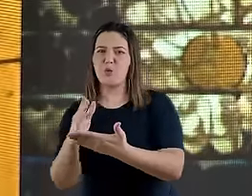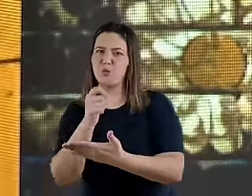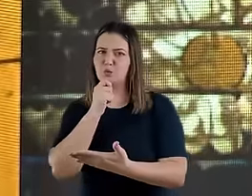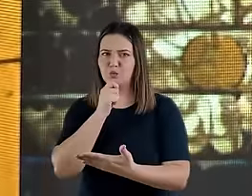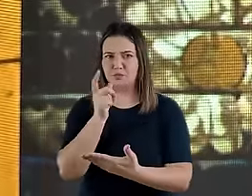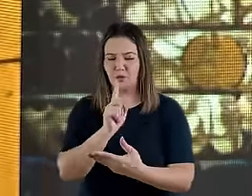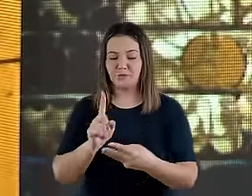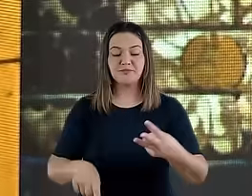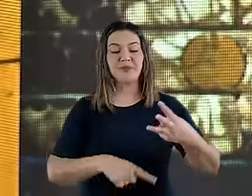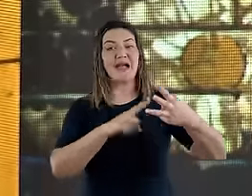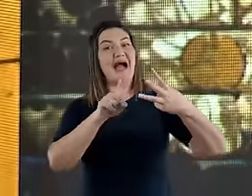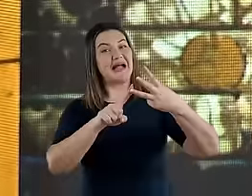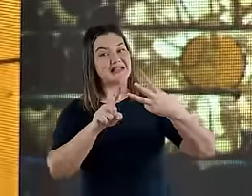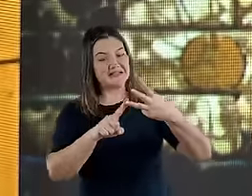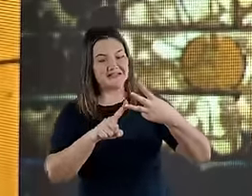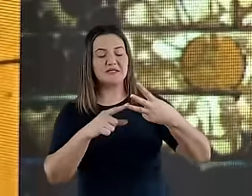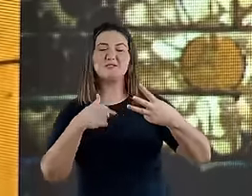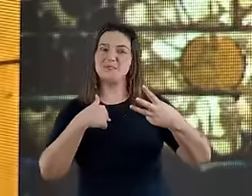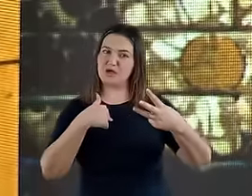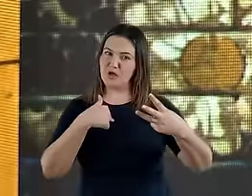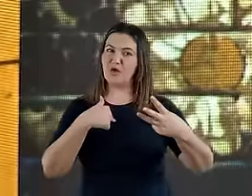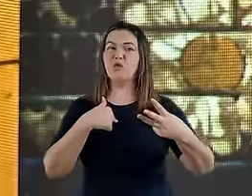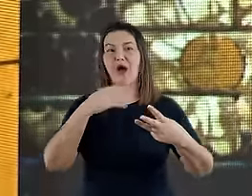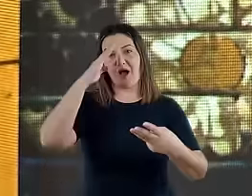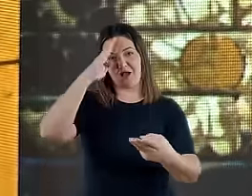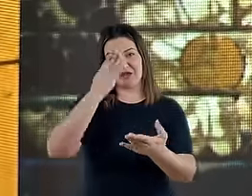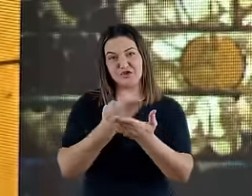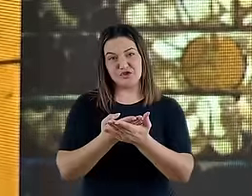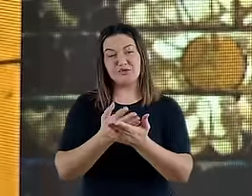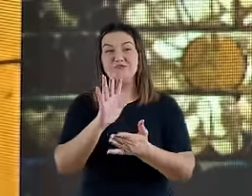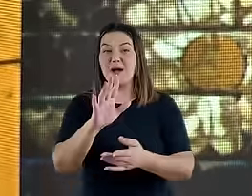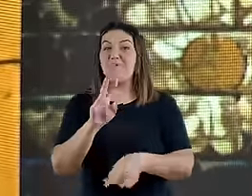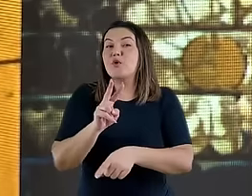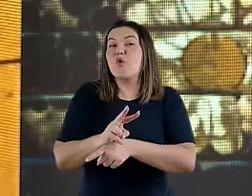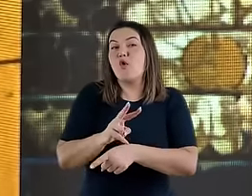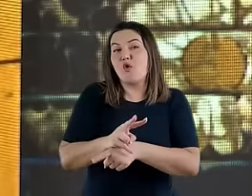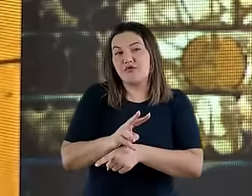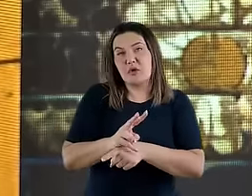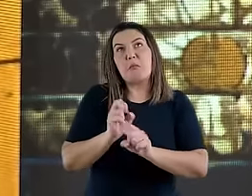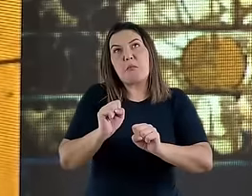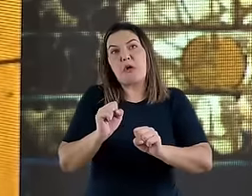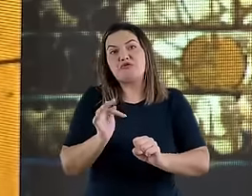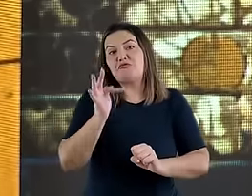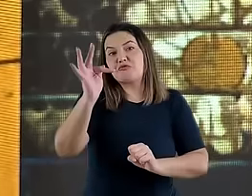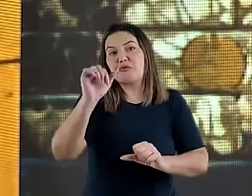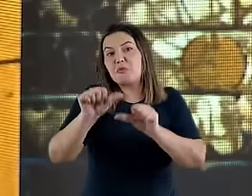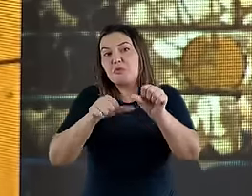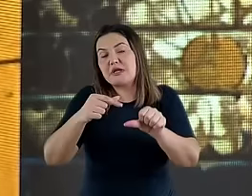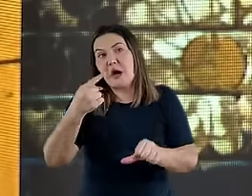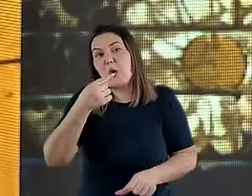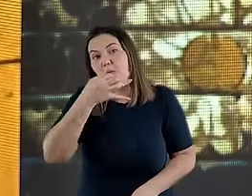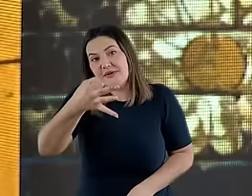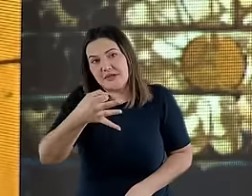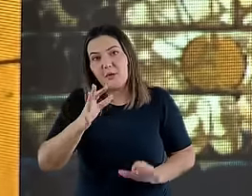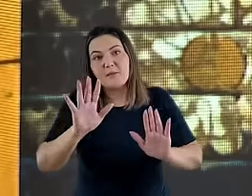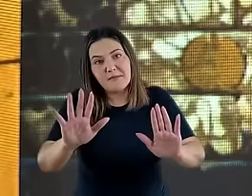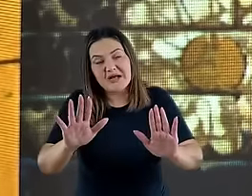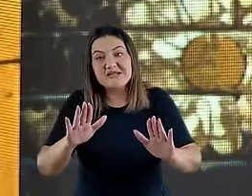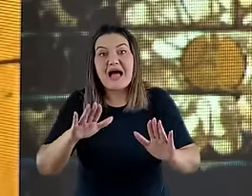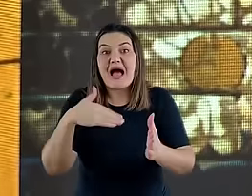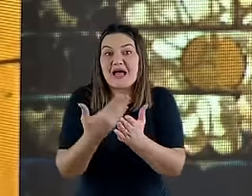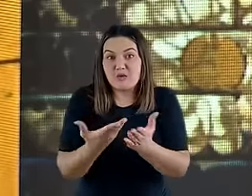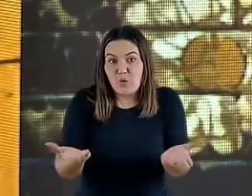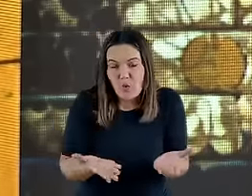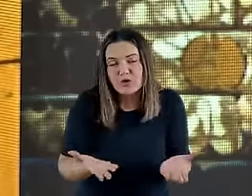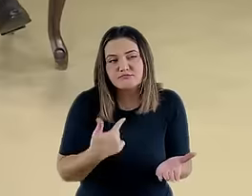disse, provisoriamente, eu posso mudar de ideia, é aquela que faz mais sentido para mim, que mais me convence provisoriamente.